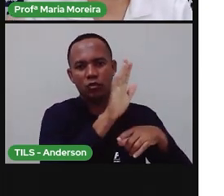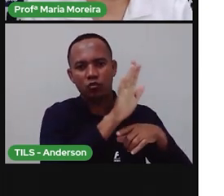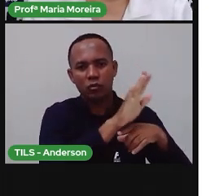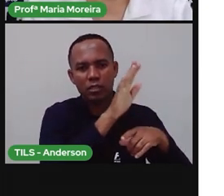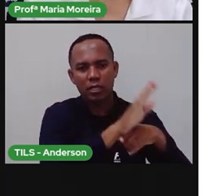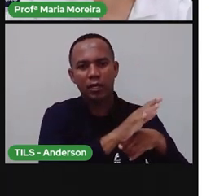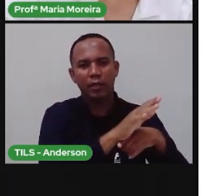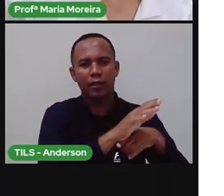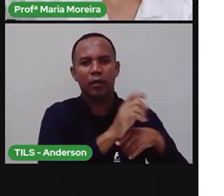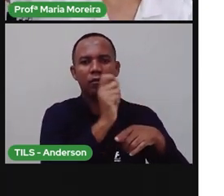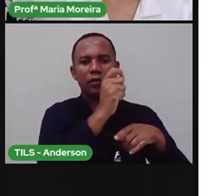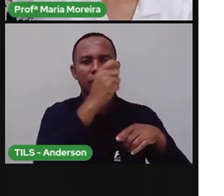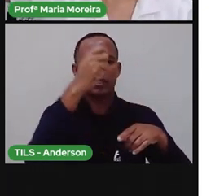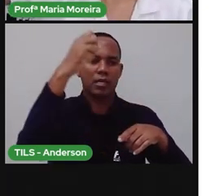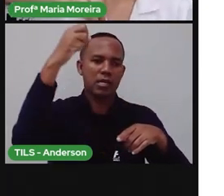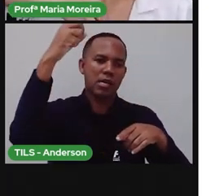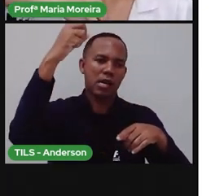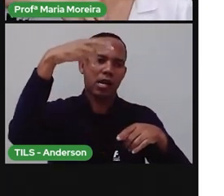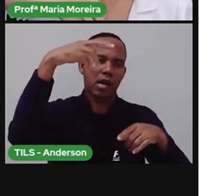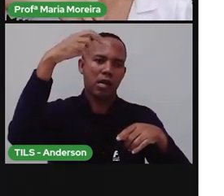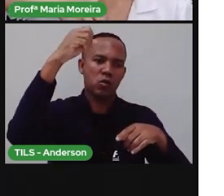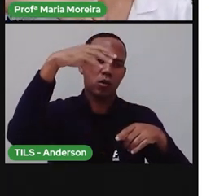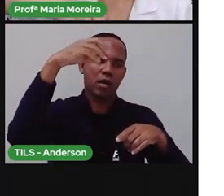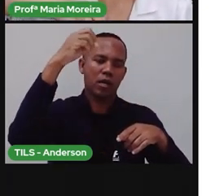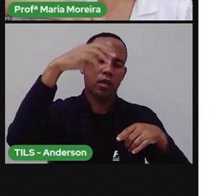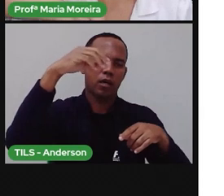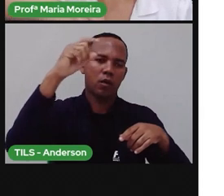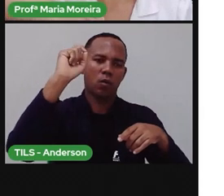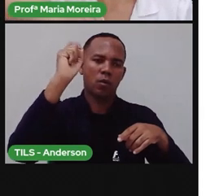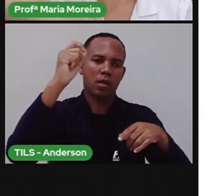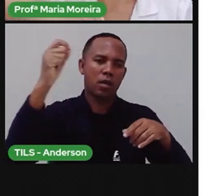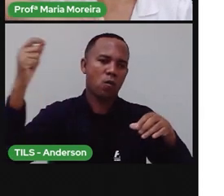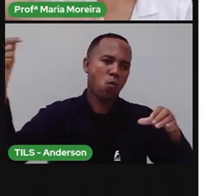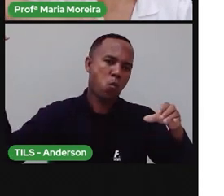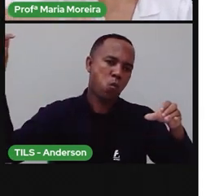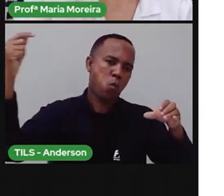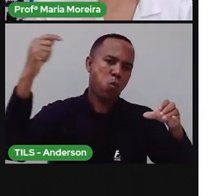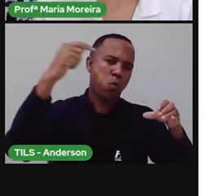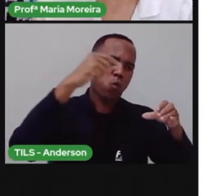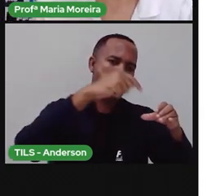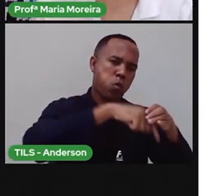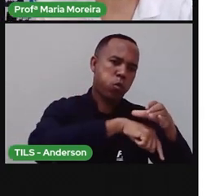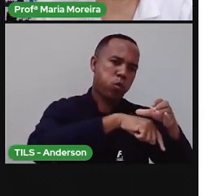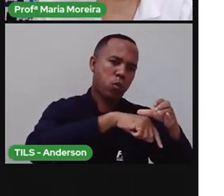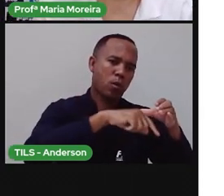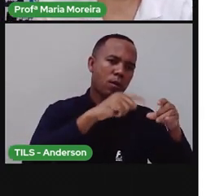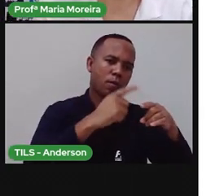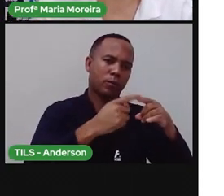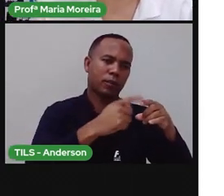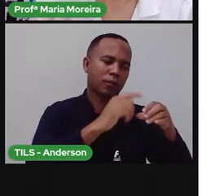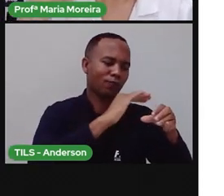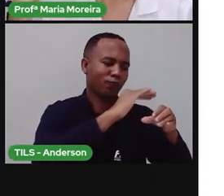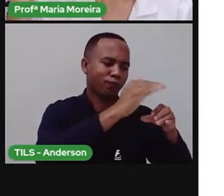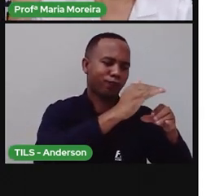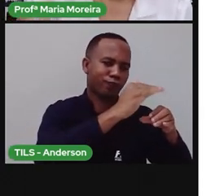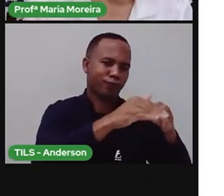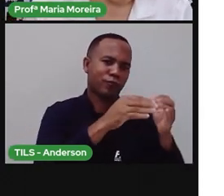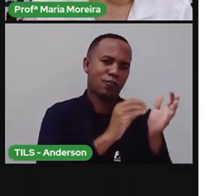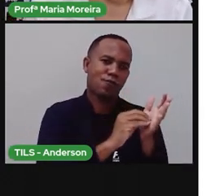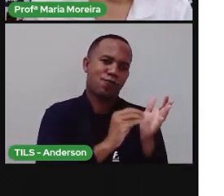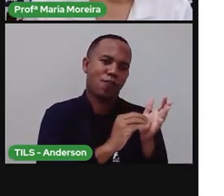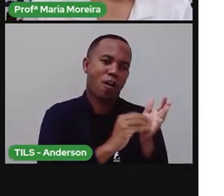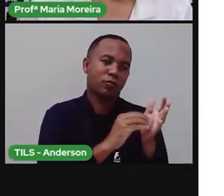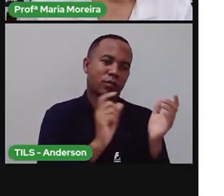raios solares, eles fazem o quê? Venham de uma forma direta pra Terra e acabem aquecendo e causando o